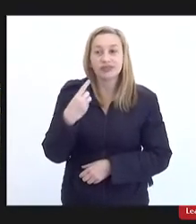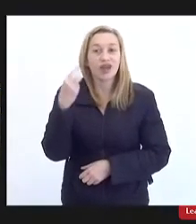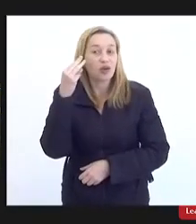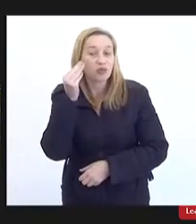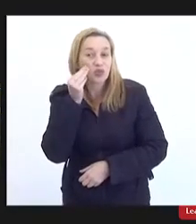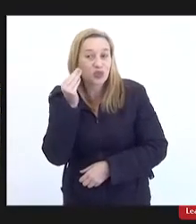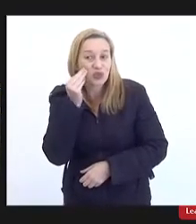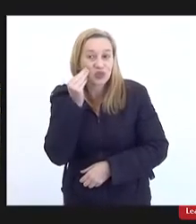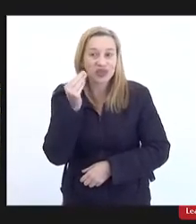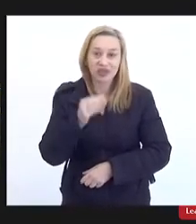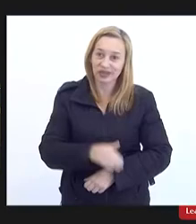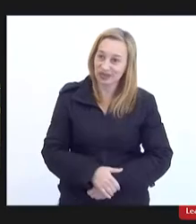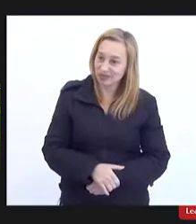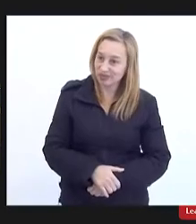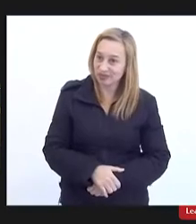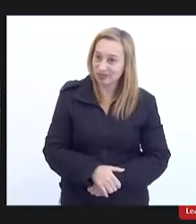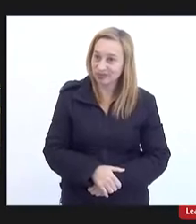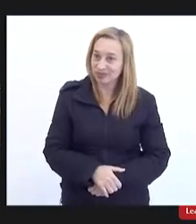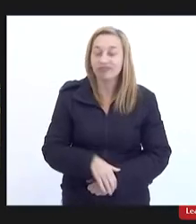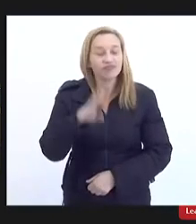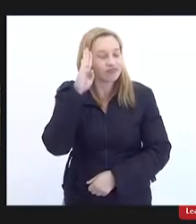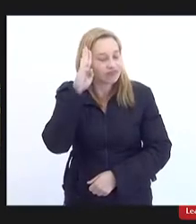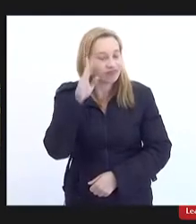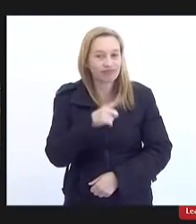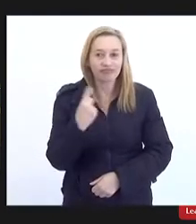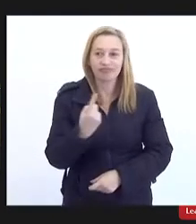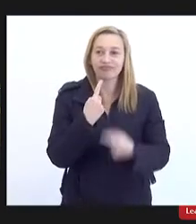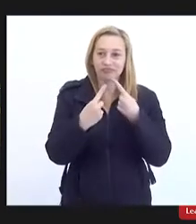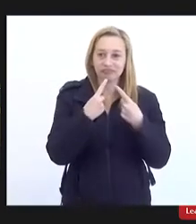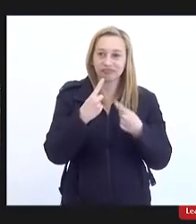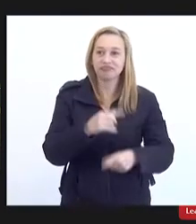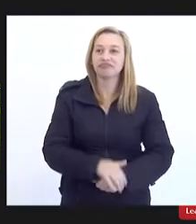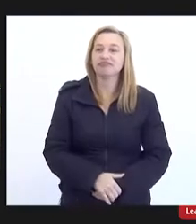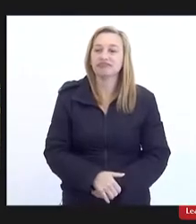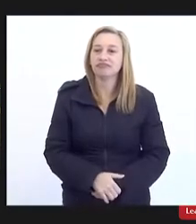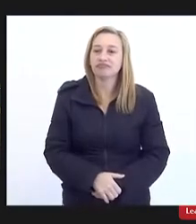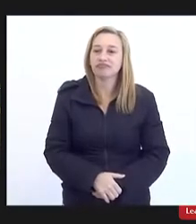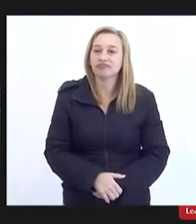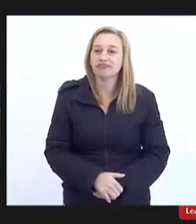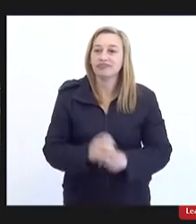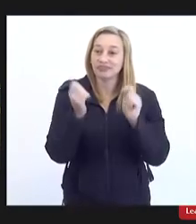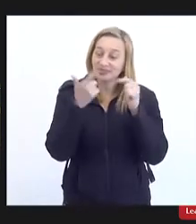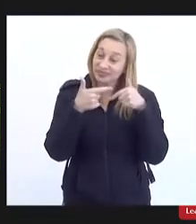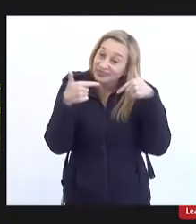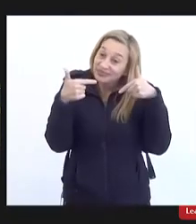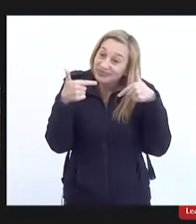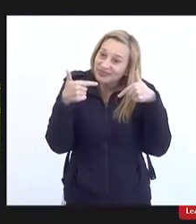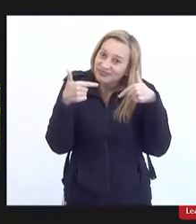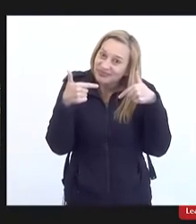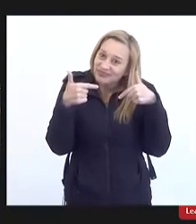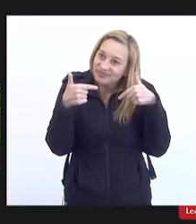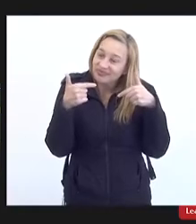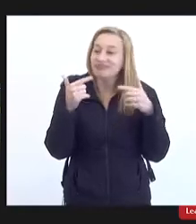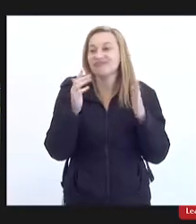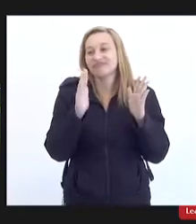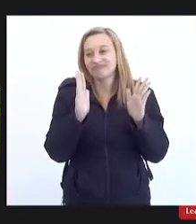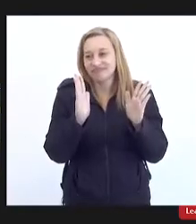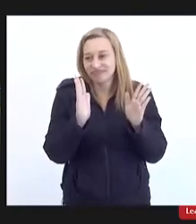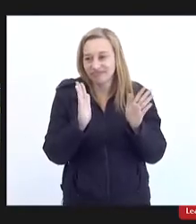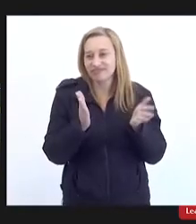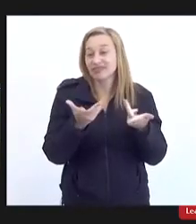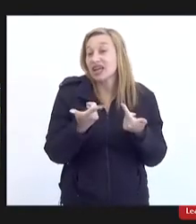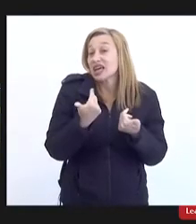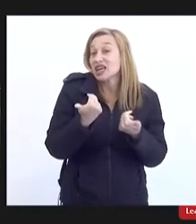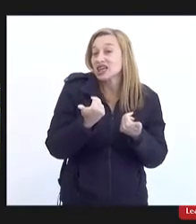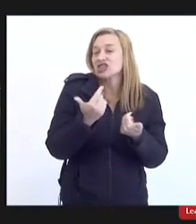né é fundamental a gente está fazendo esse debate acho que o sorriso já levantou algumas questões que a